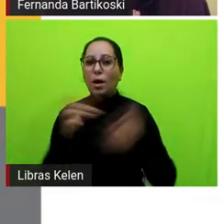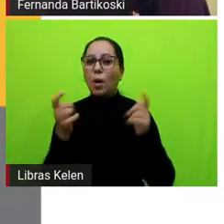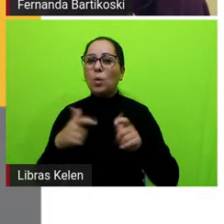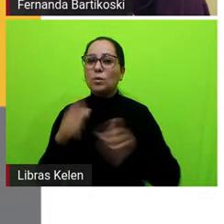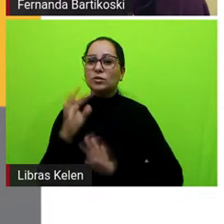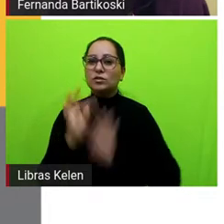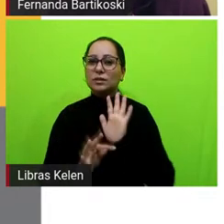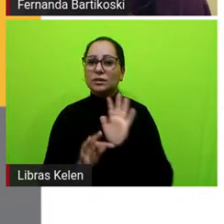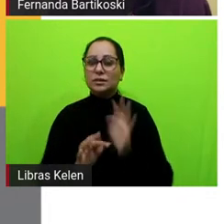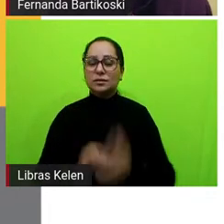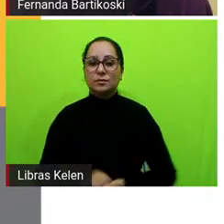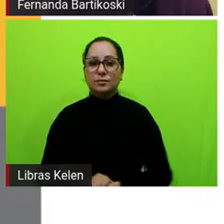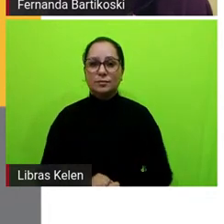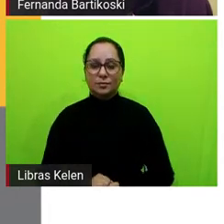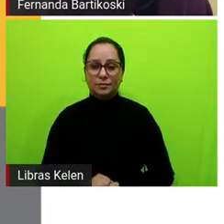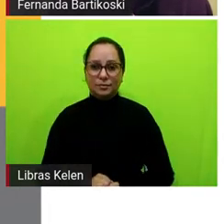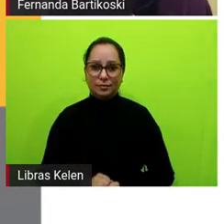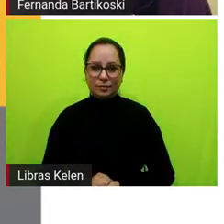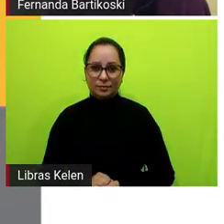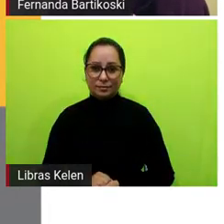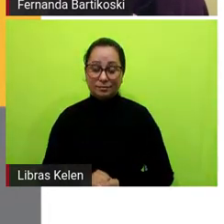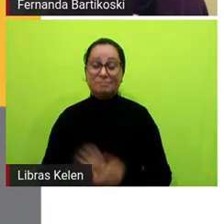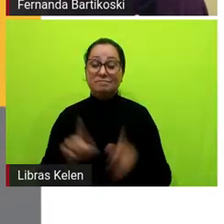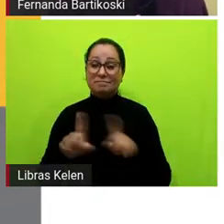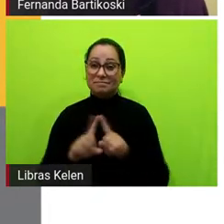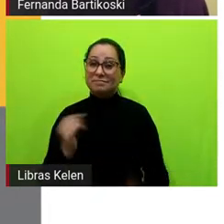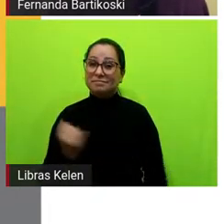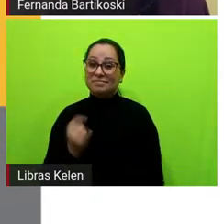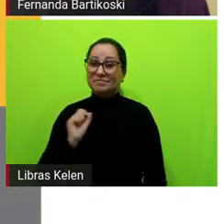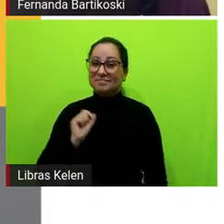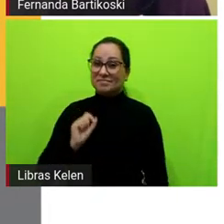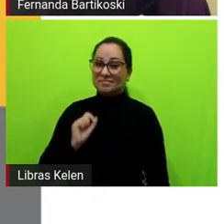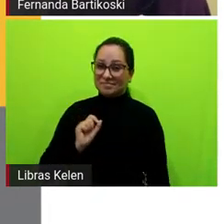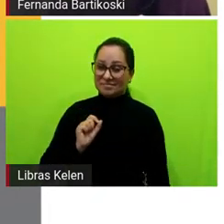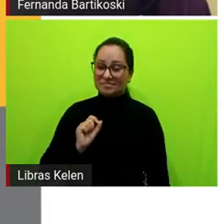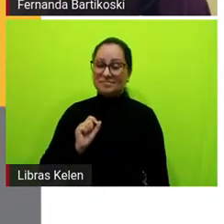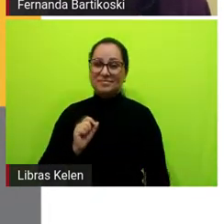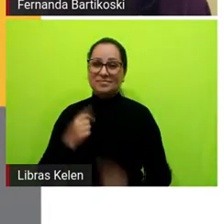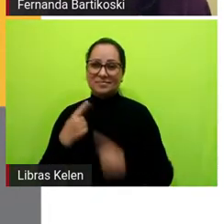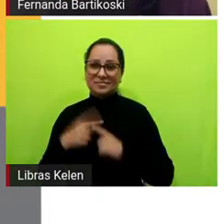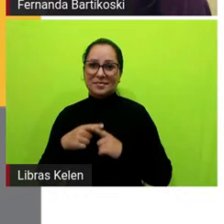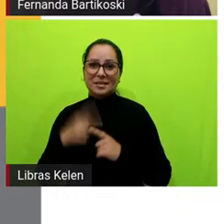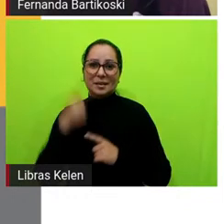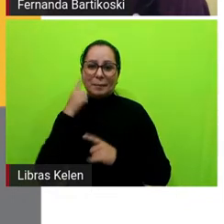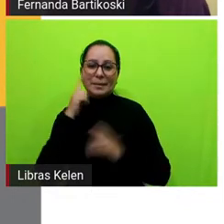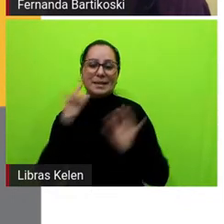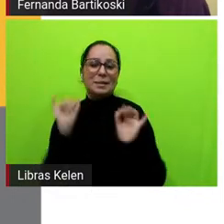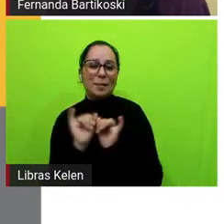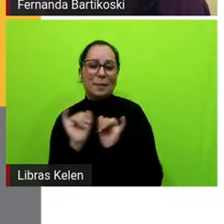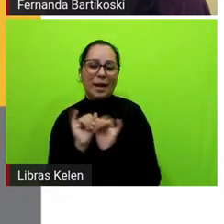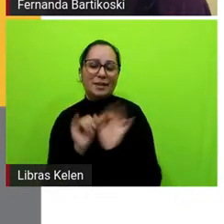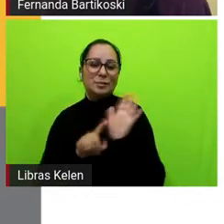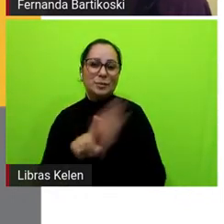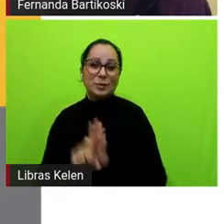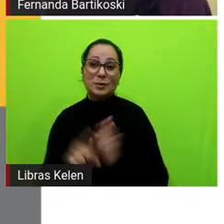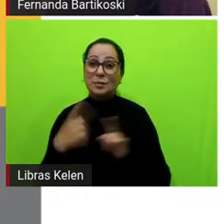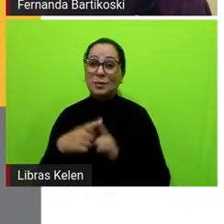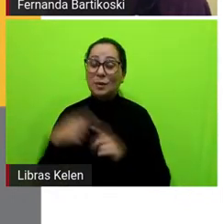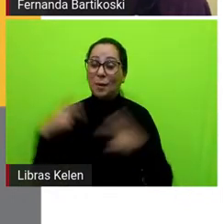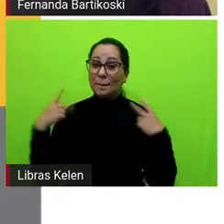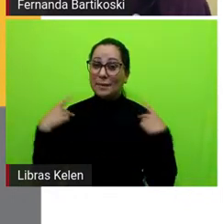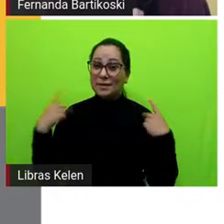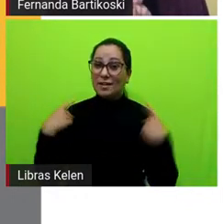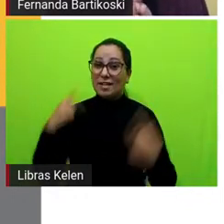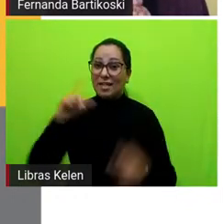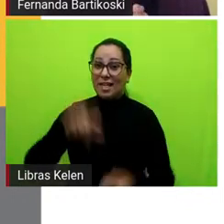e aqui é importante gente porque parece bobinha a pergunta mas é porque o personagem é o Sherlock